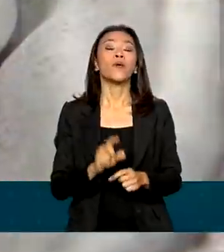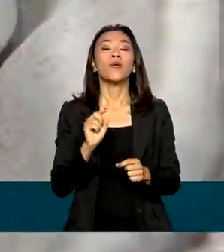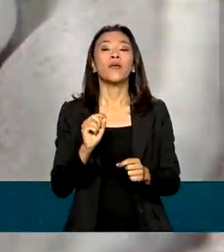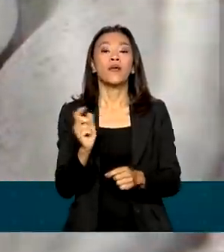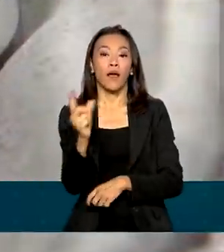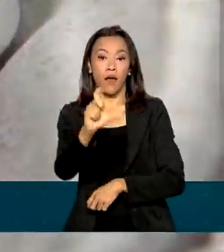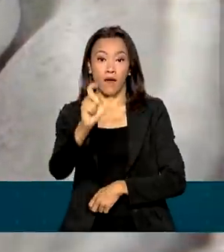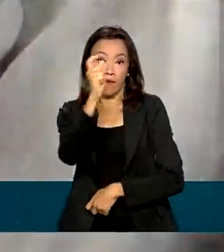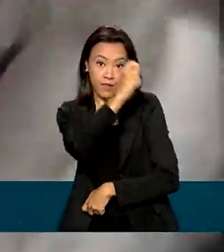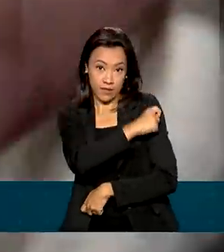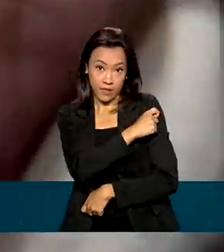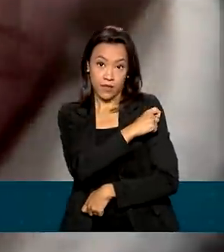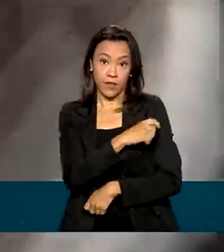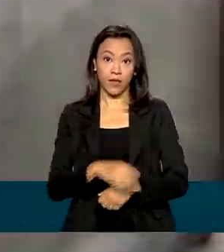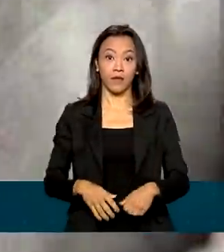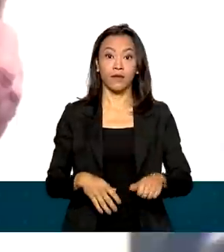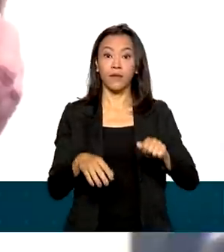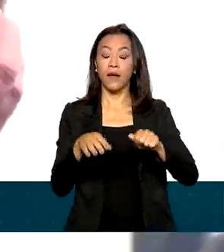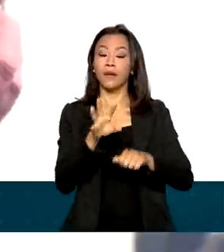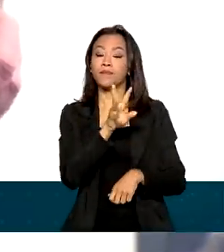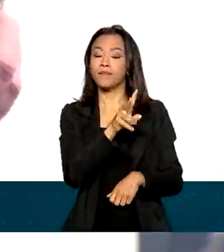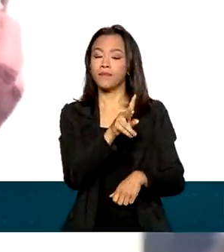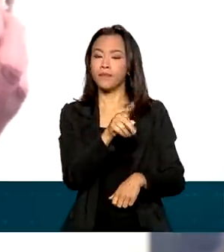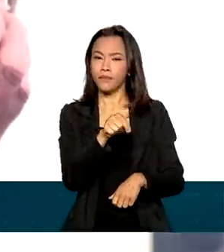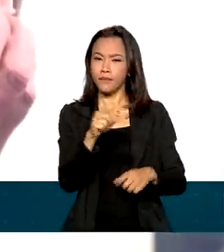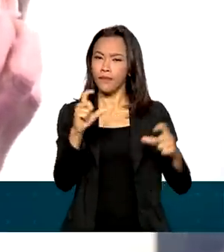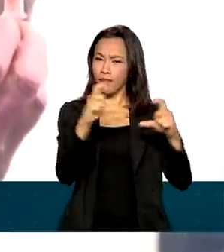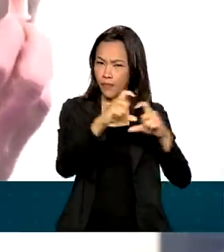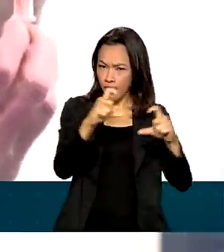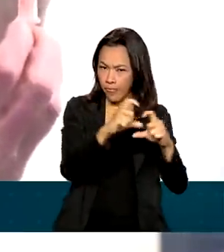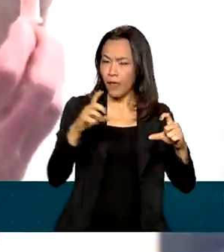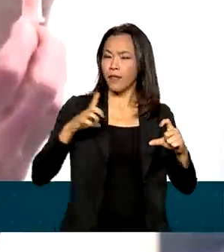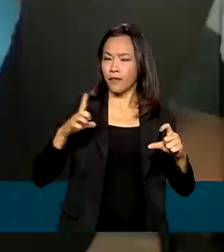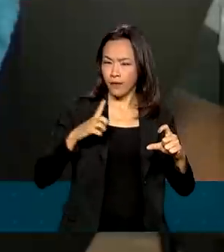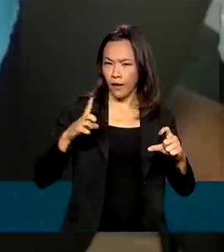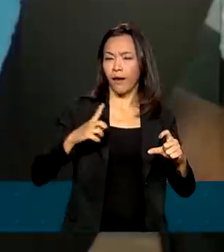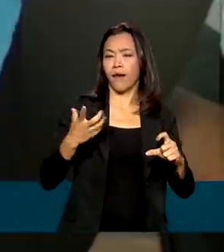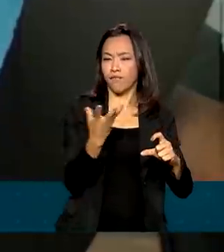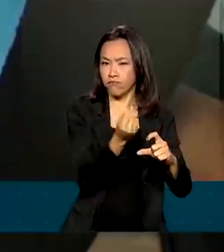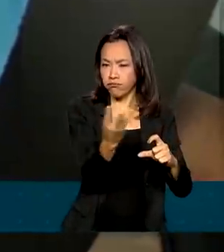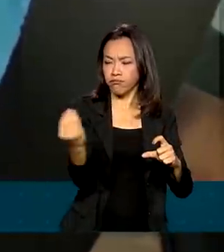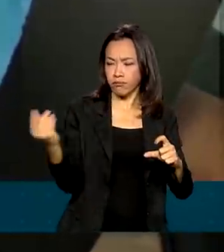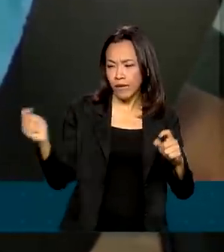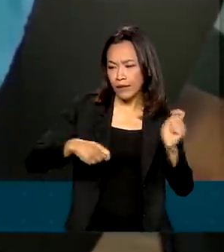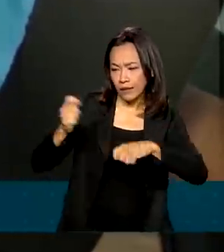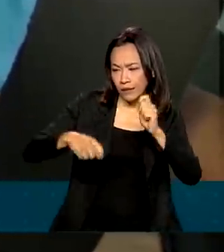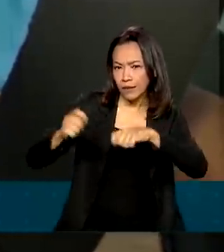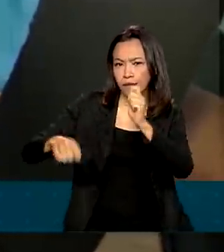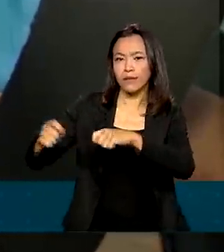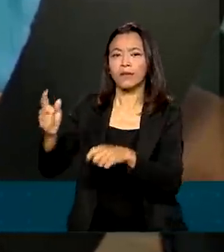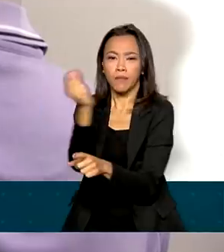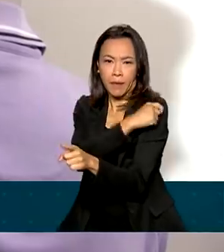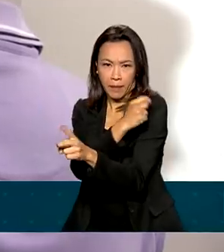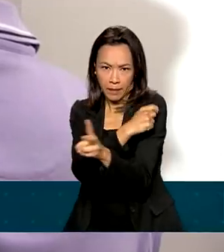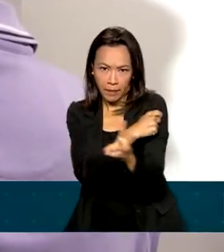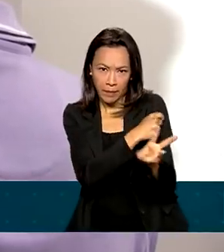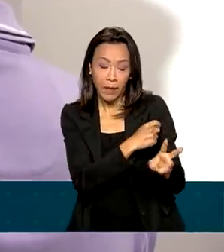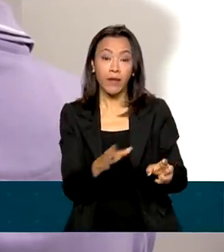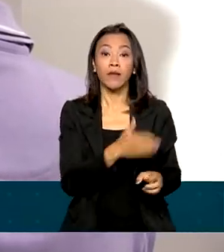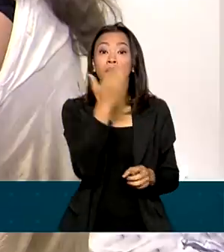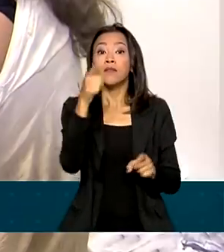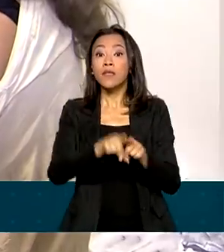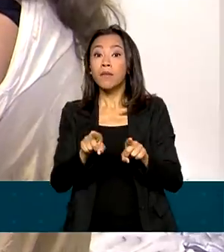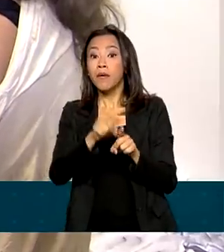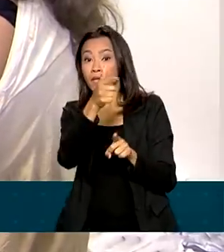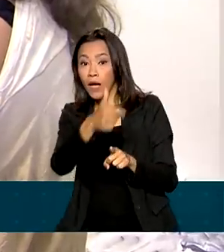utilizada preferencialmente e que existem doses suficientes para atender todo esse grupo. Mas liberou também doses da Janssen e da